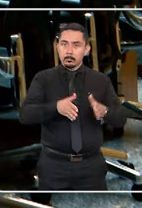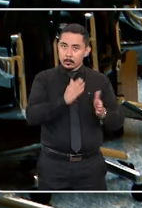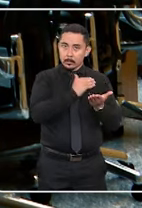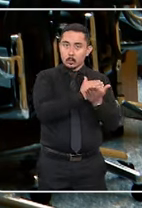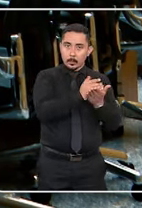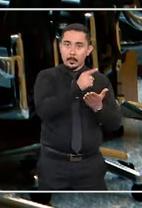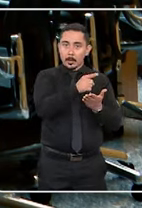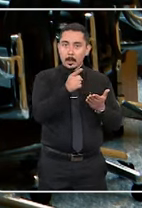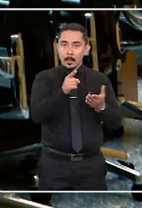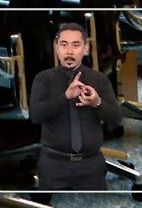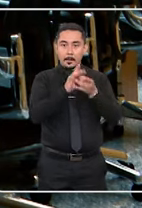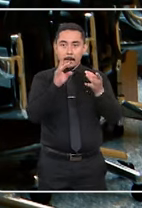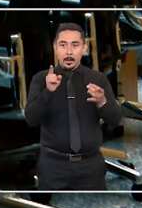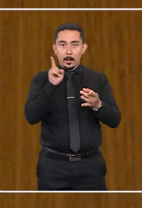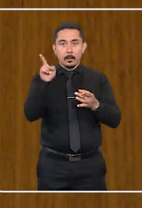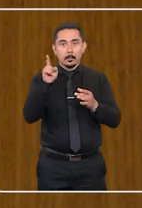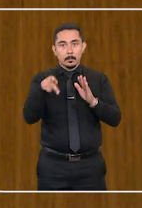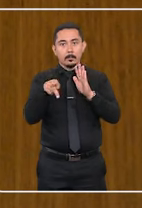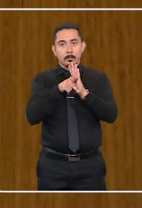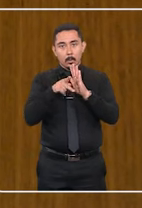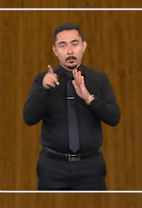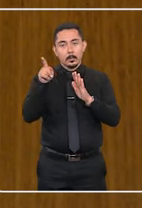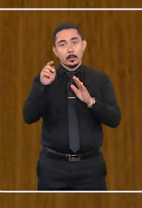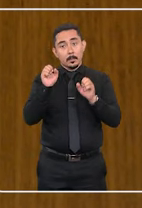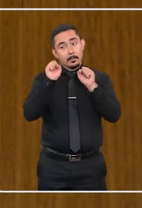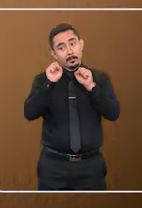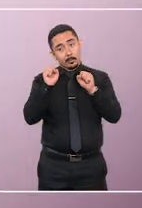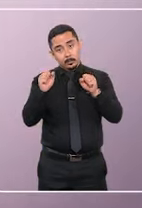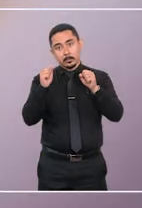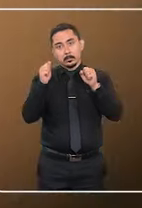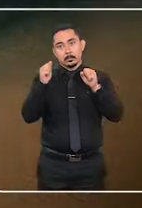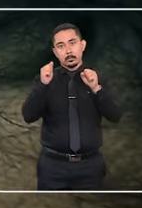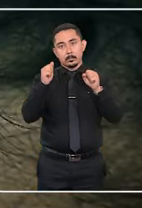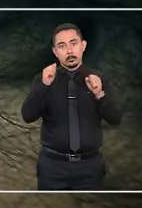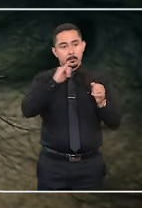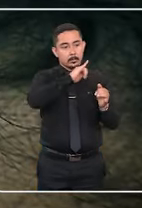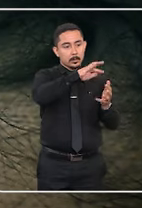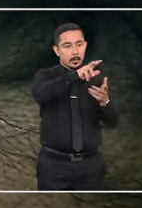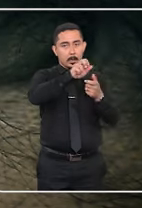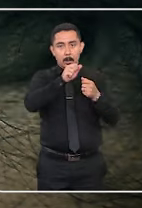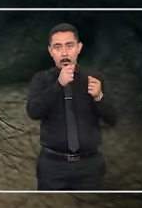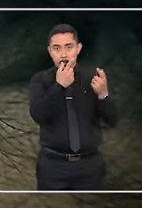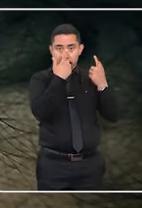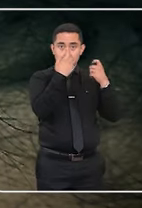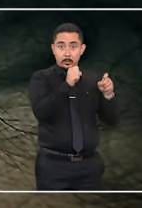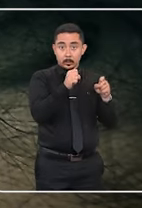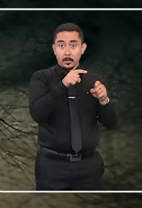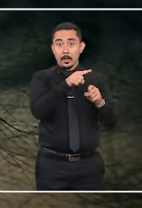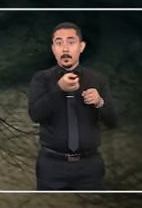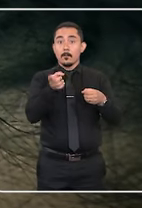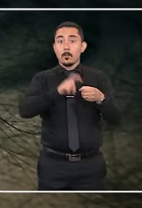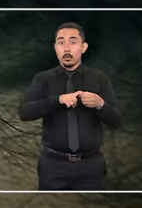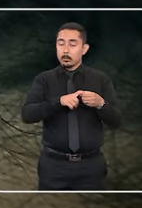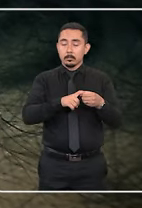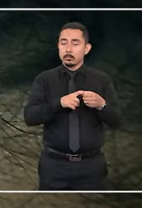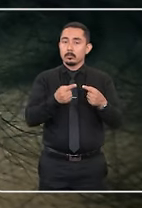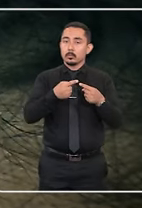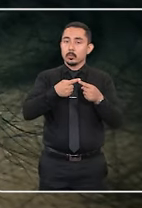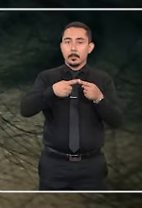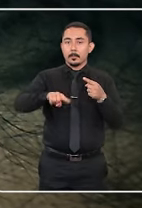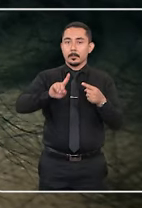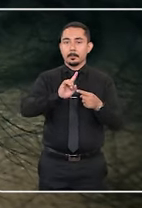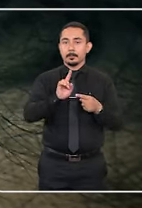país de origem da criança conceder a guarda a quem ficou com o menor em um suposto caso de subtração internacional, a